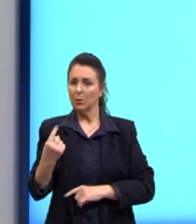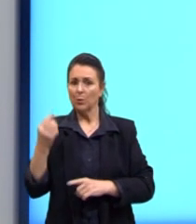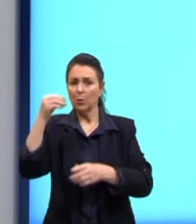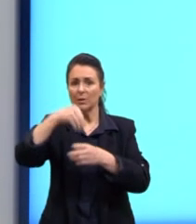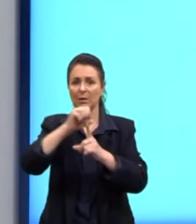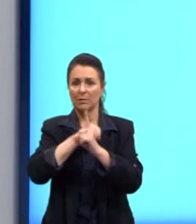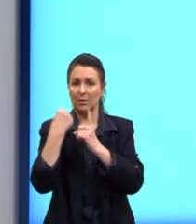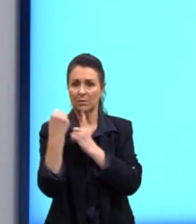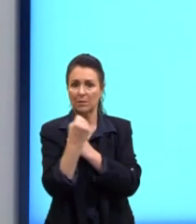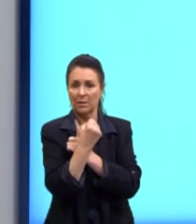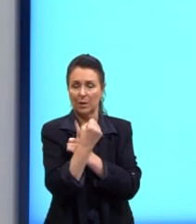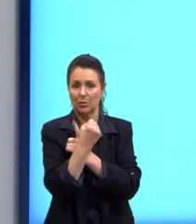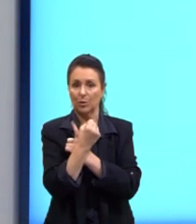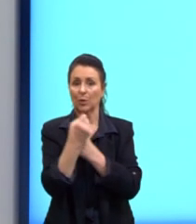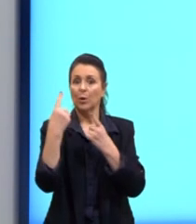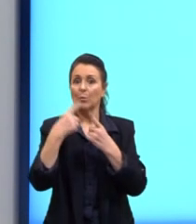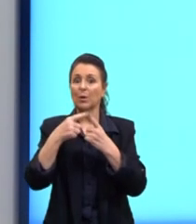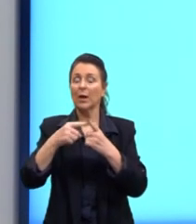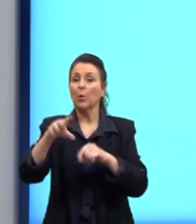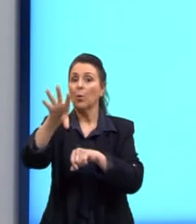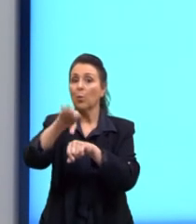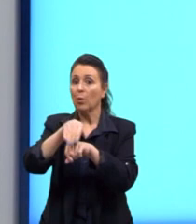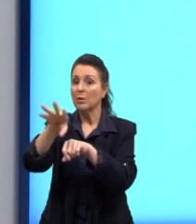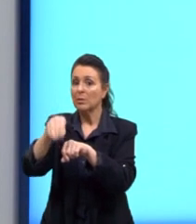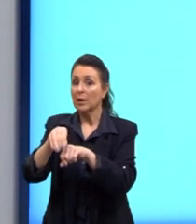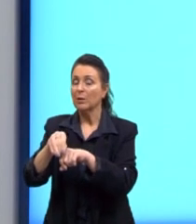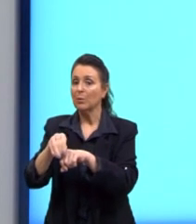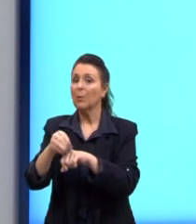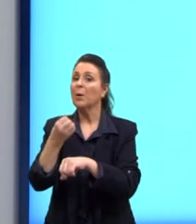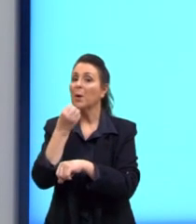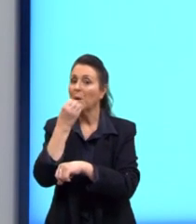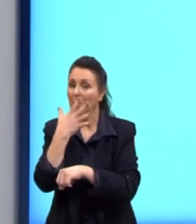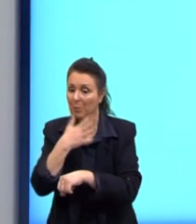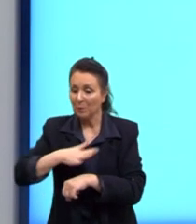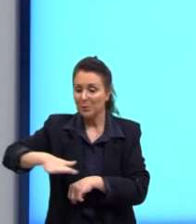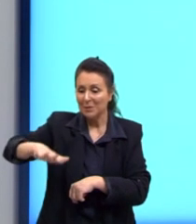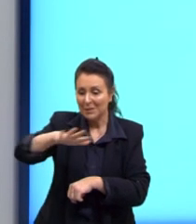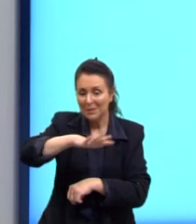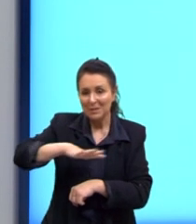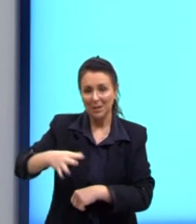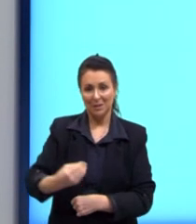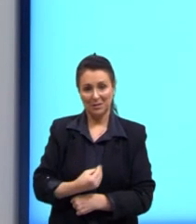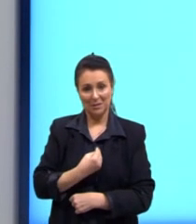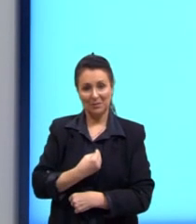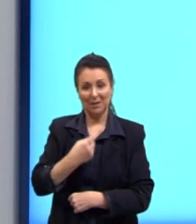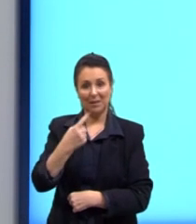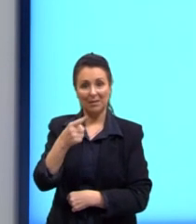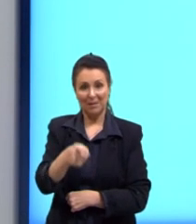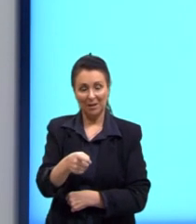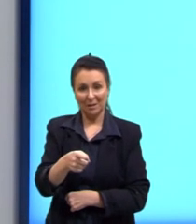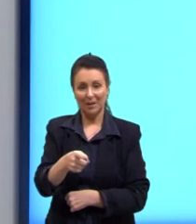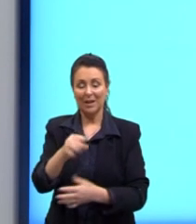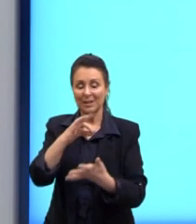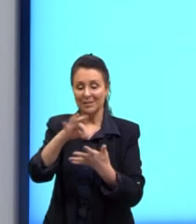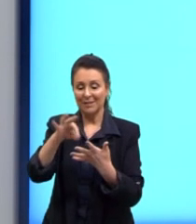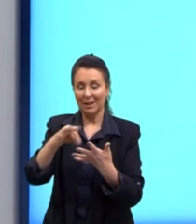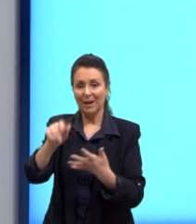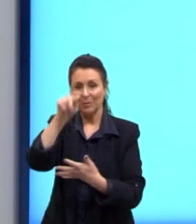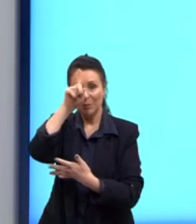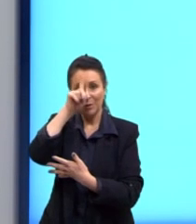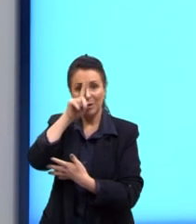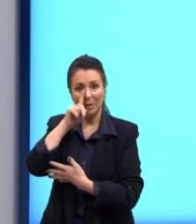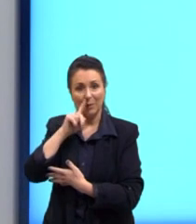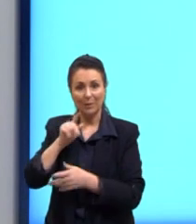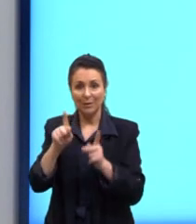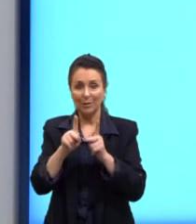visto que o conhecimento será útil em todas as áreas de sua vida. E aqui, destacado em amarelo, nós temos